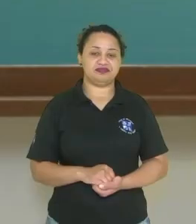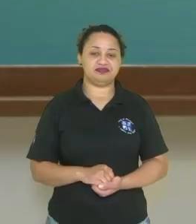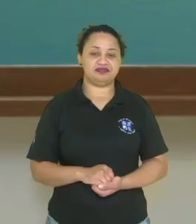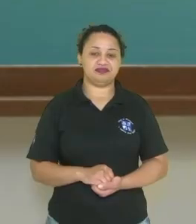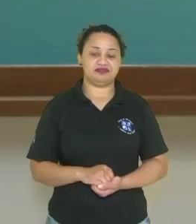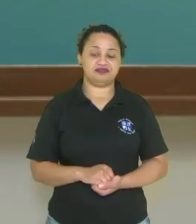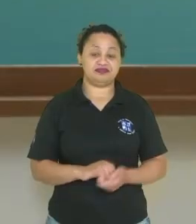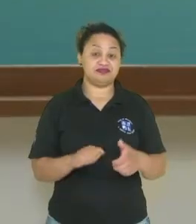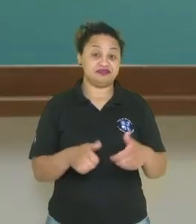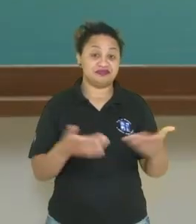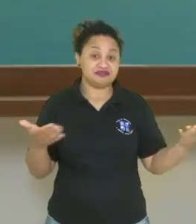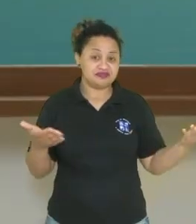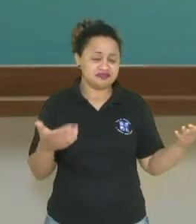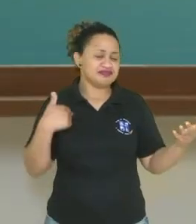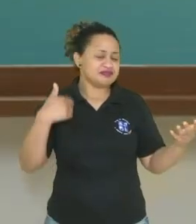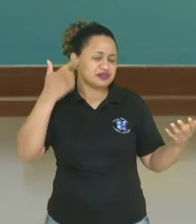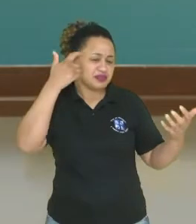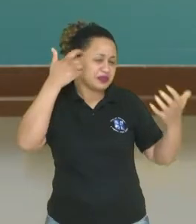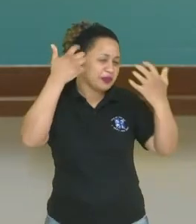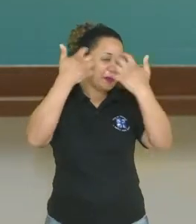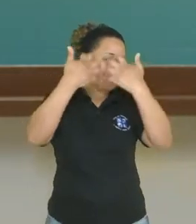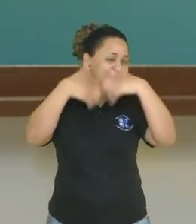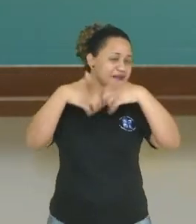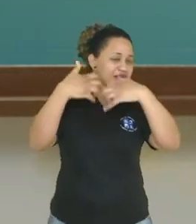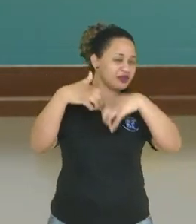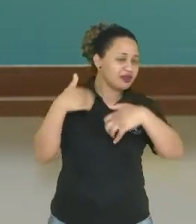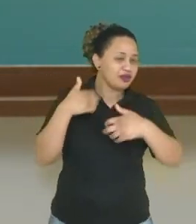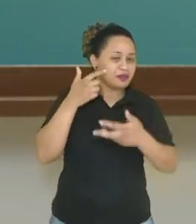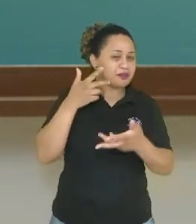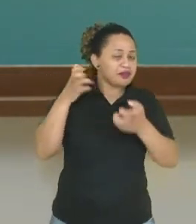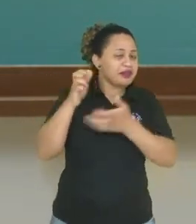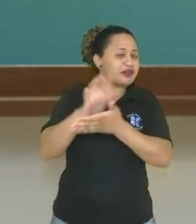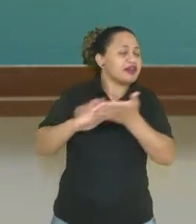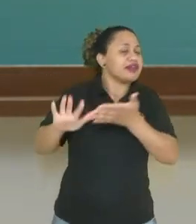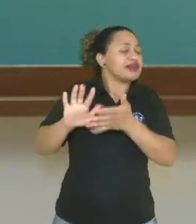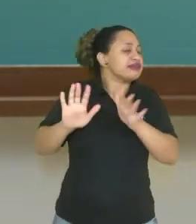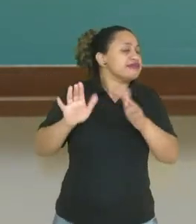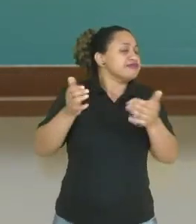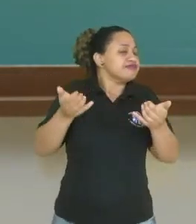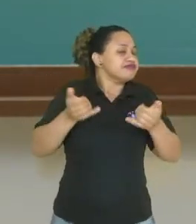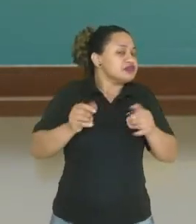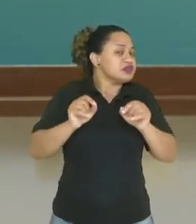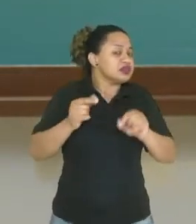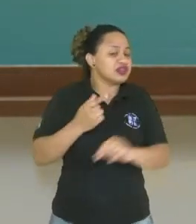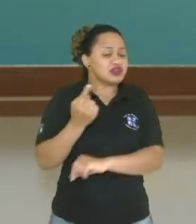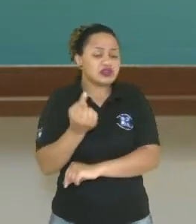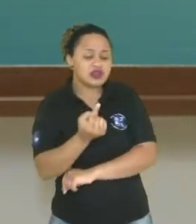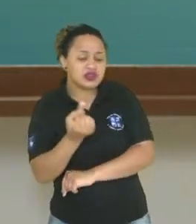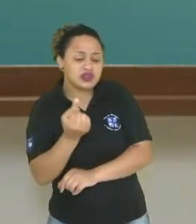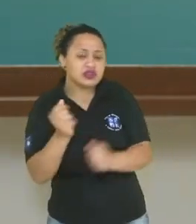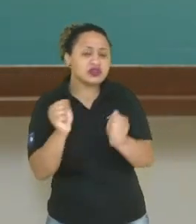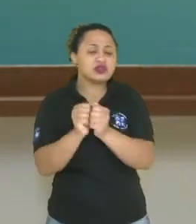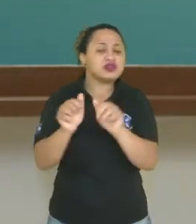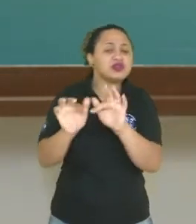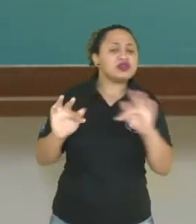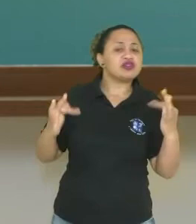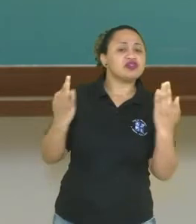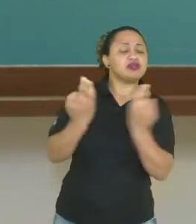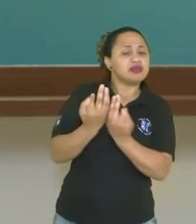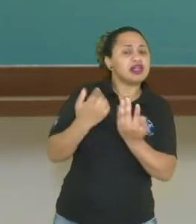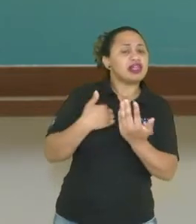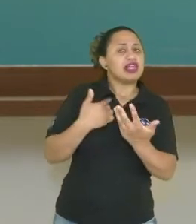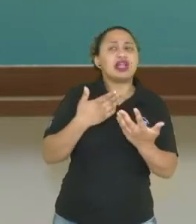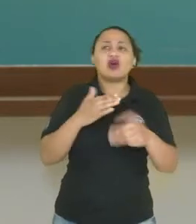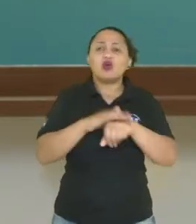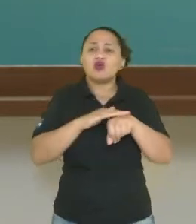E aí, pensou, ainda está pensando? Me conta uma coisa. Está sozinho, está com a família, ligou para